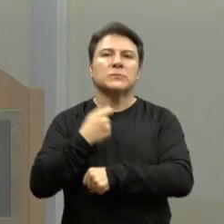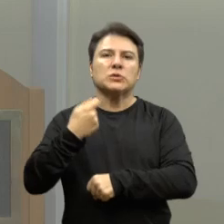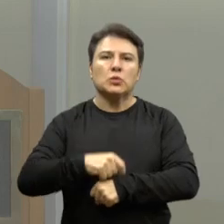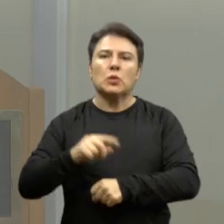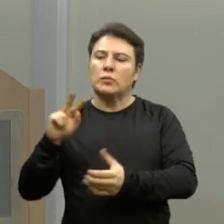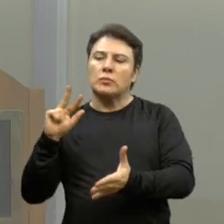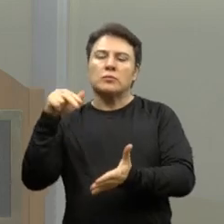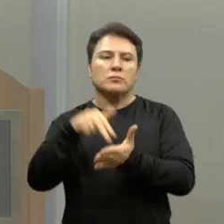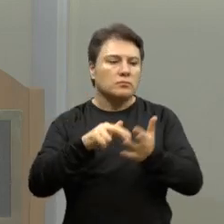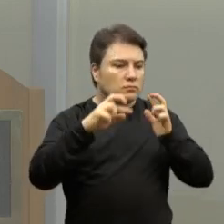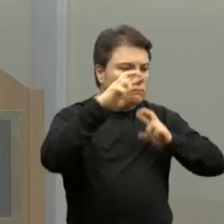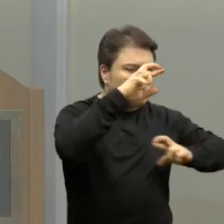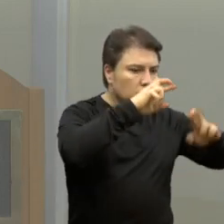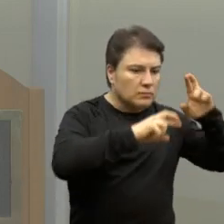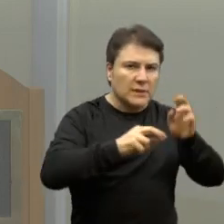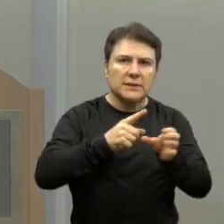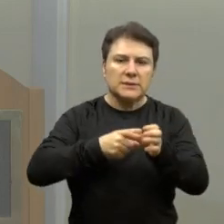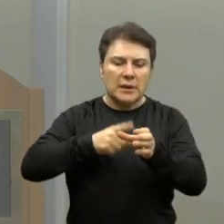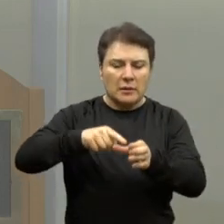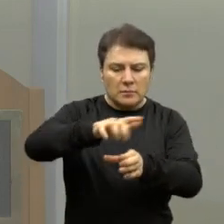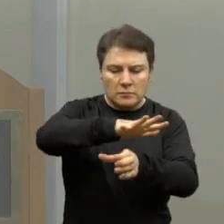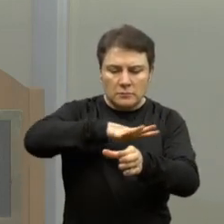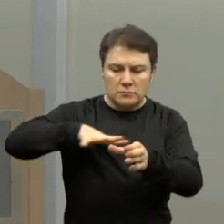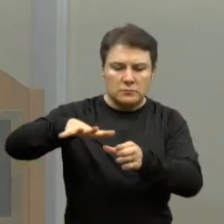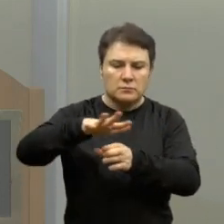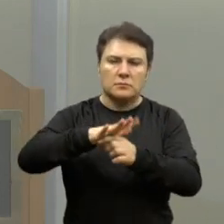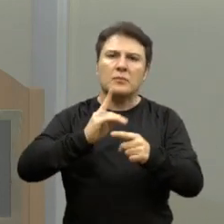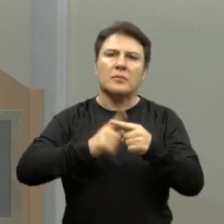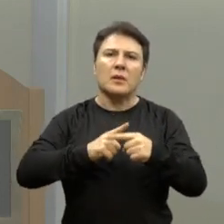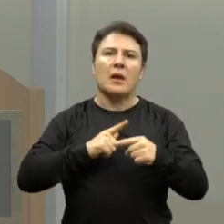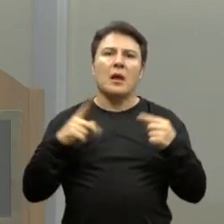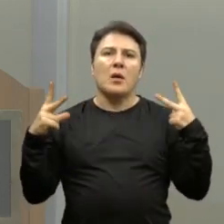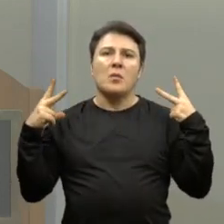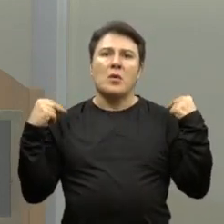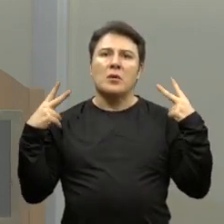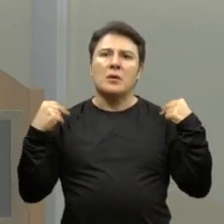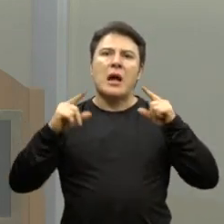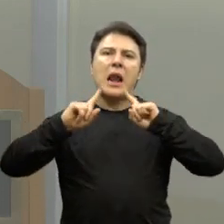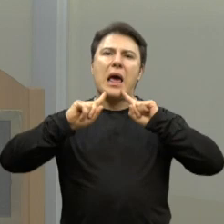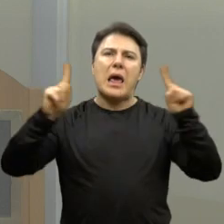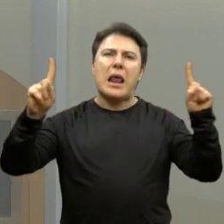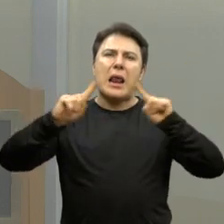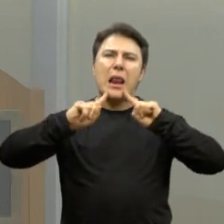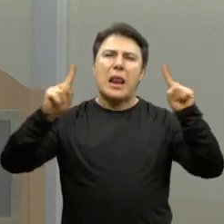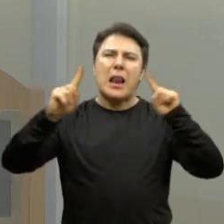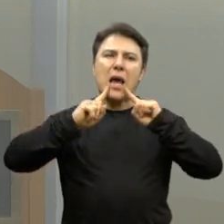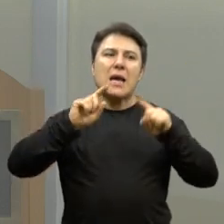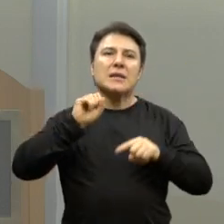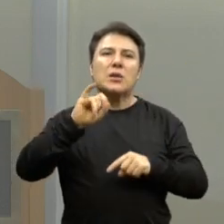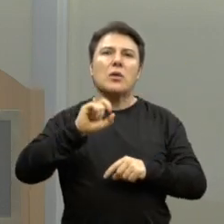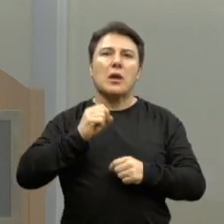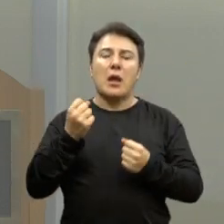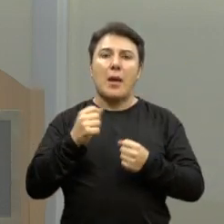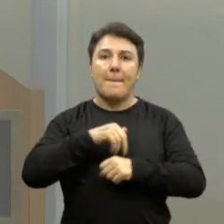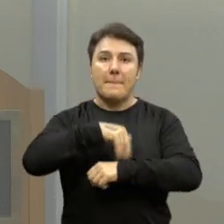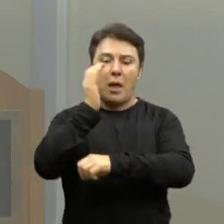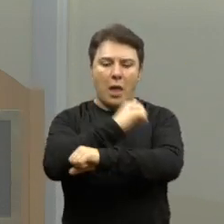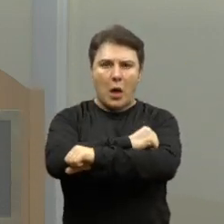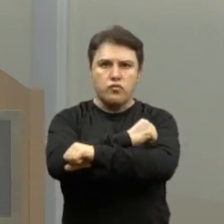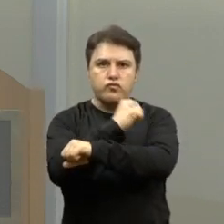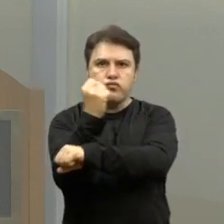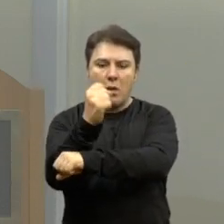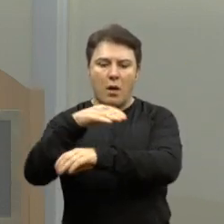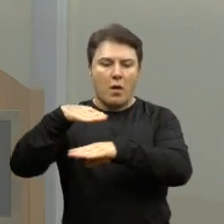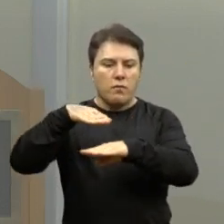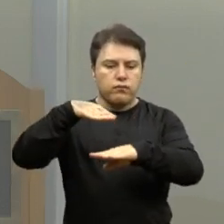reavaliar a cidade toda, porque é muito motorista reclamando onde que ele passa. ele passar um pouco de velocidade, ele vai